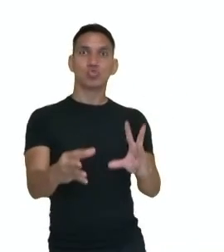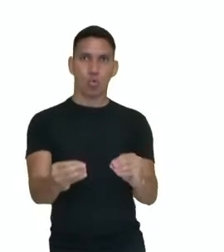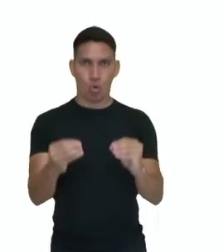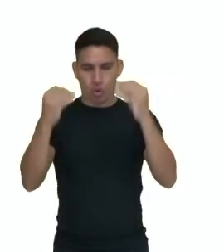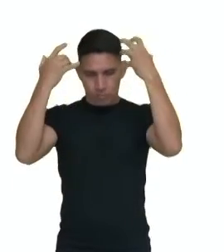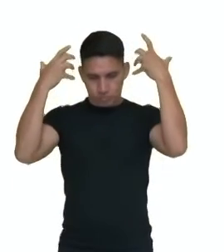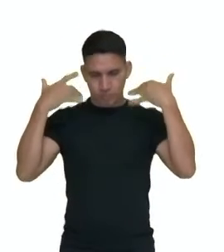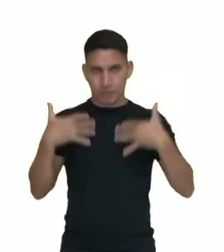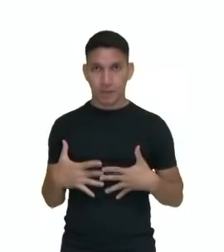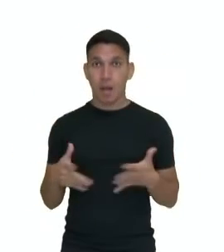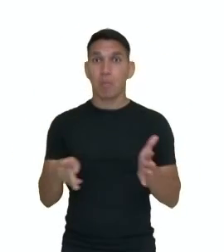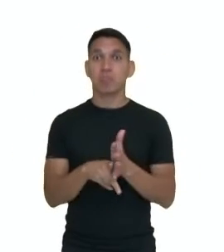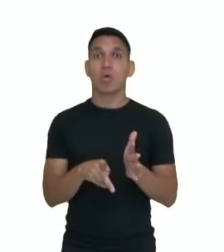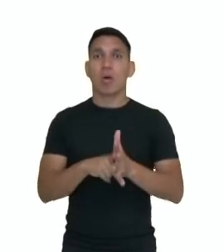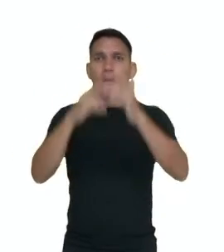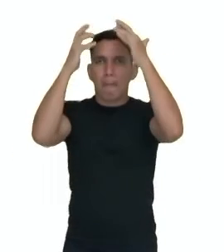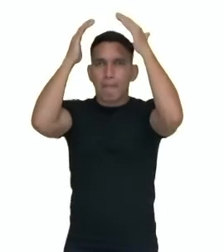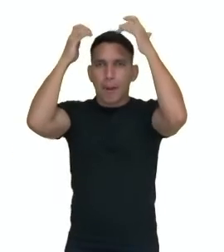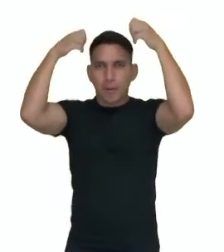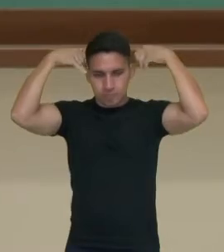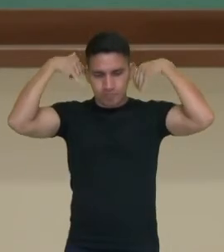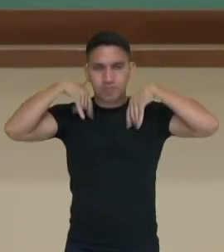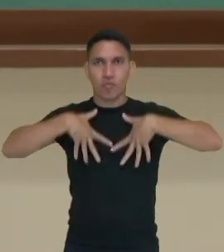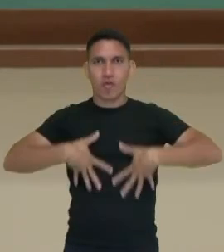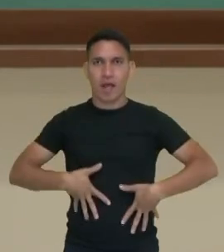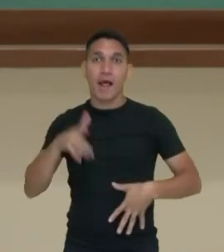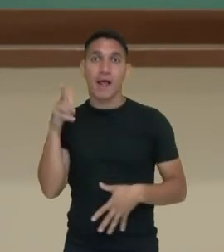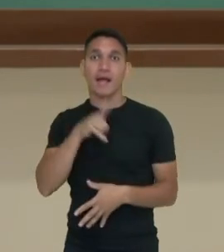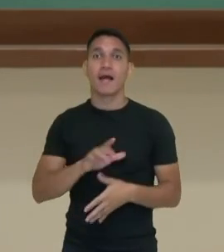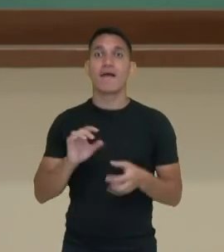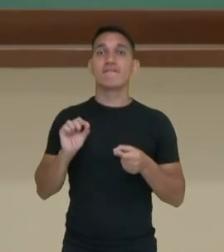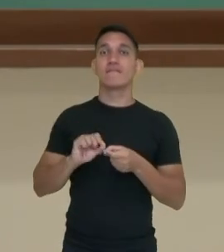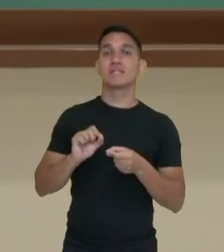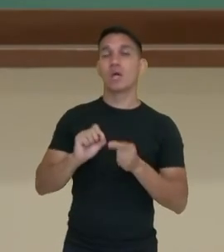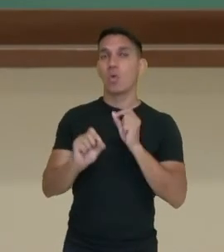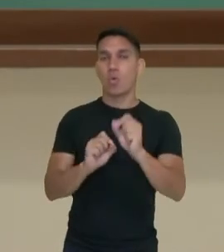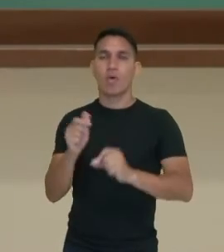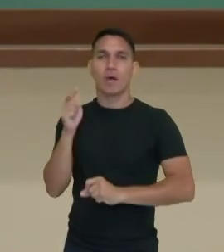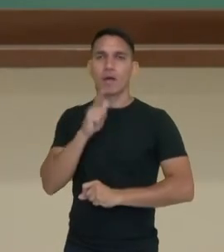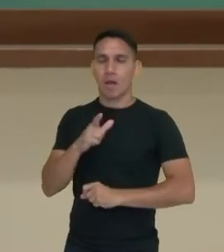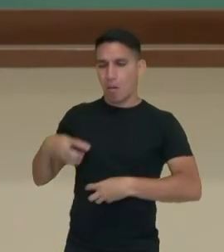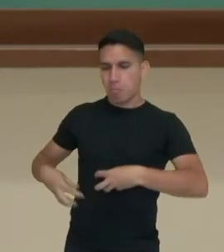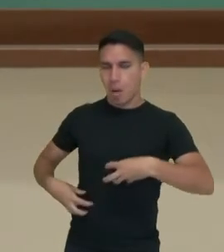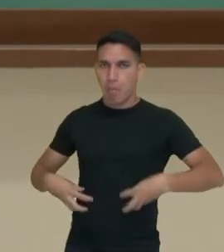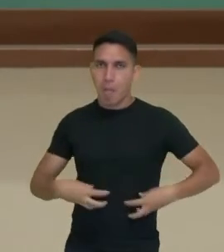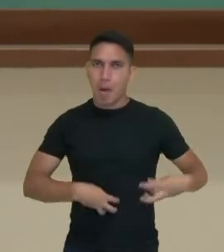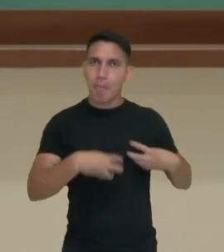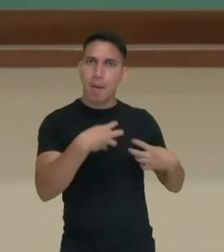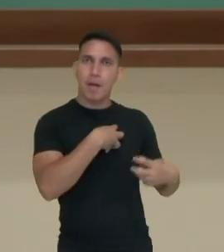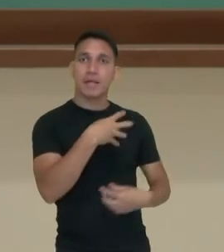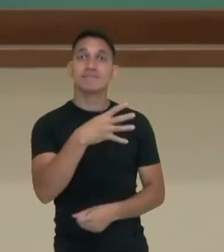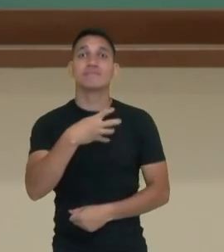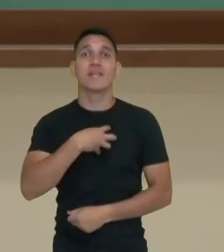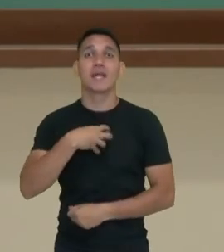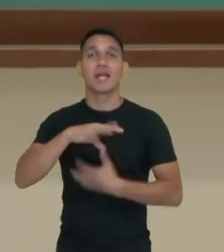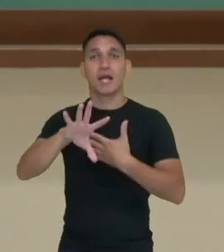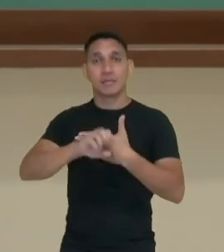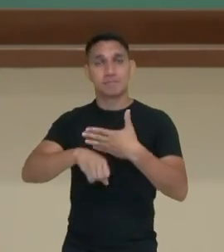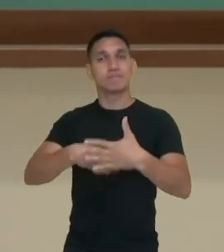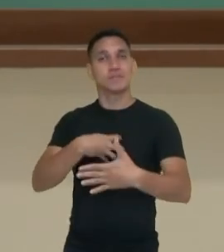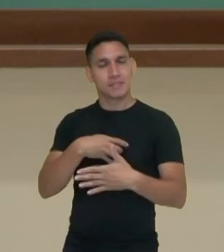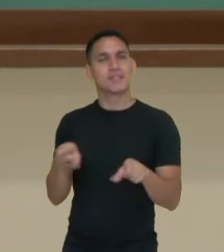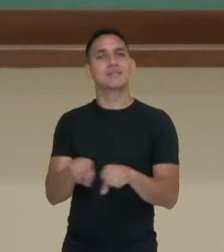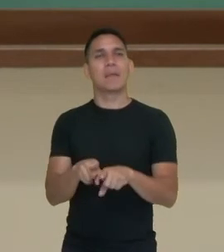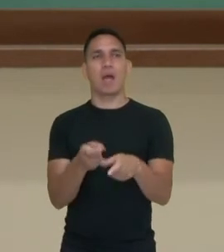através das células nervosas, são os neurônios, vão permitir, por exemplo, a atuação dos órgãos dos sentidos, tá? E que vão